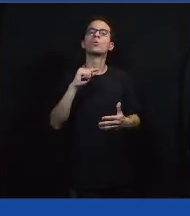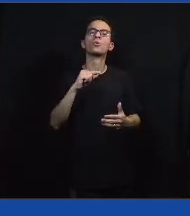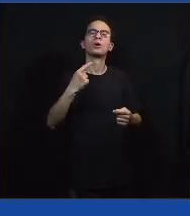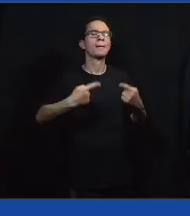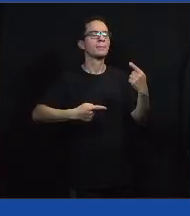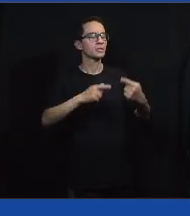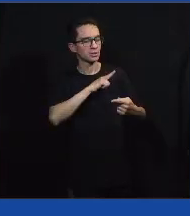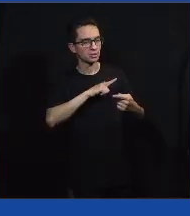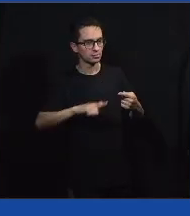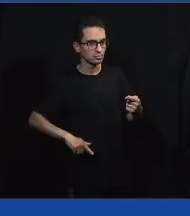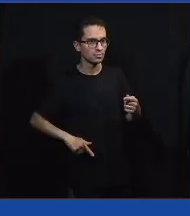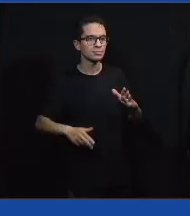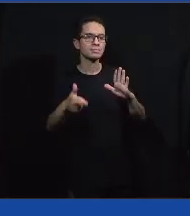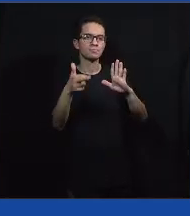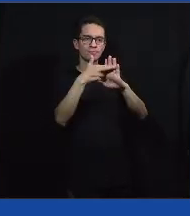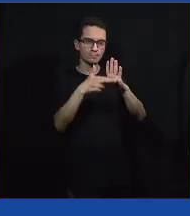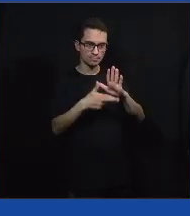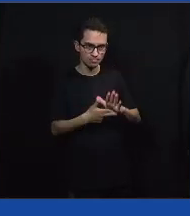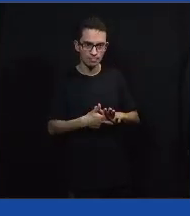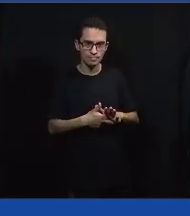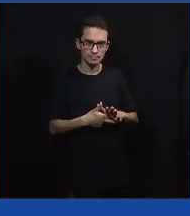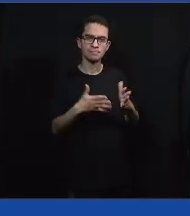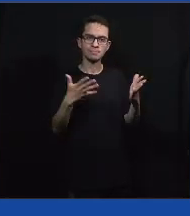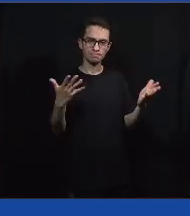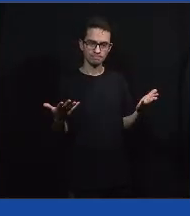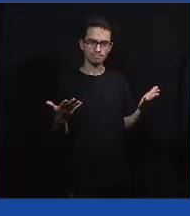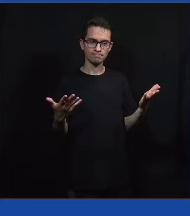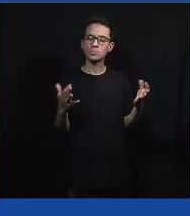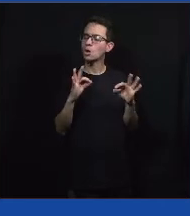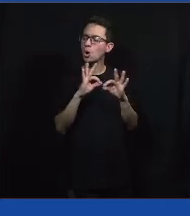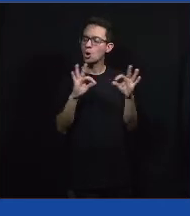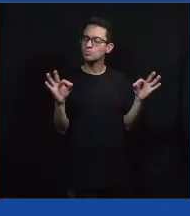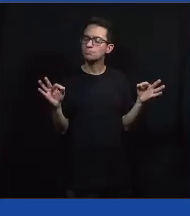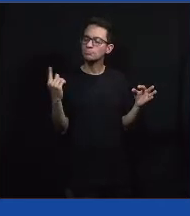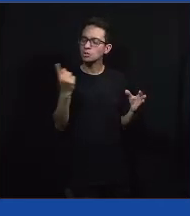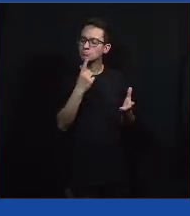estatal que a gente chama, mas super entraria também. Ótimo, gente.